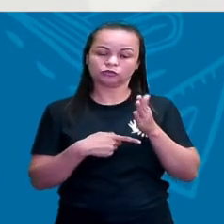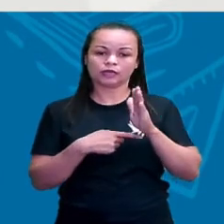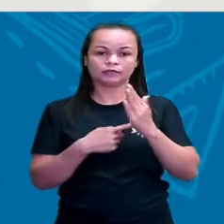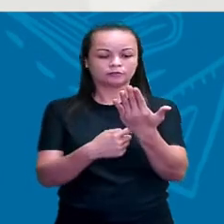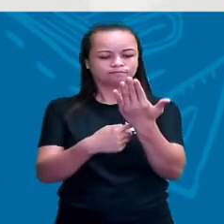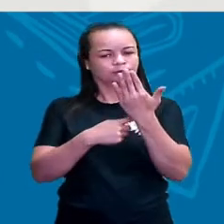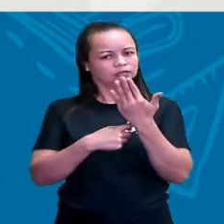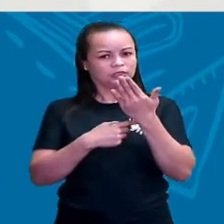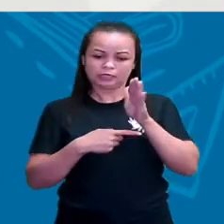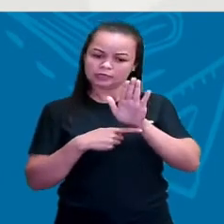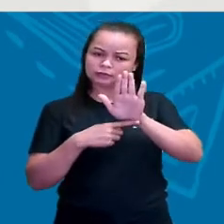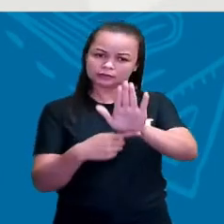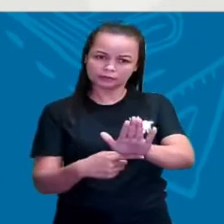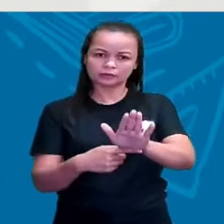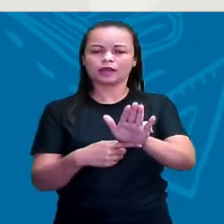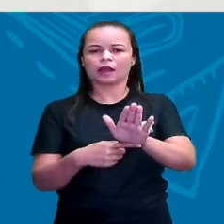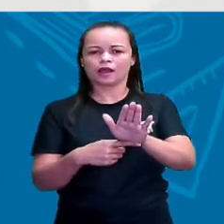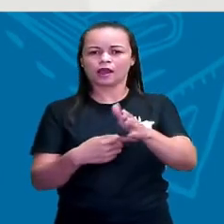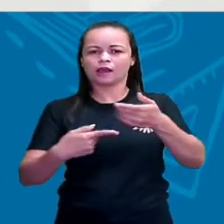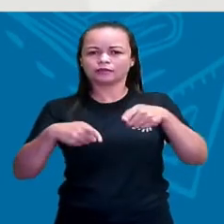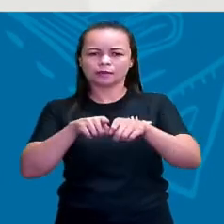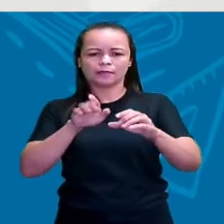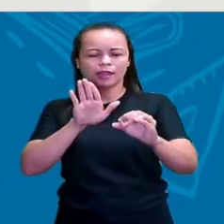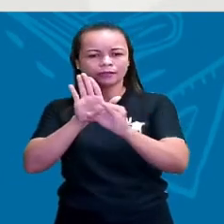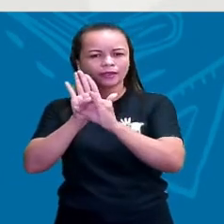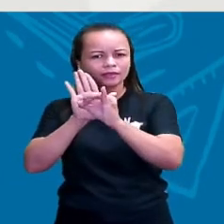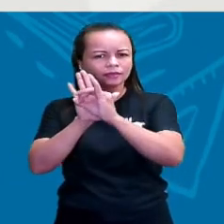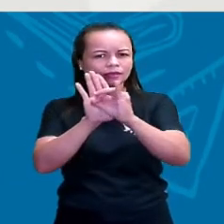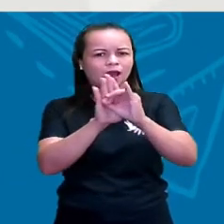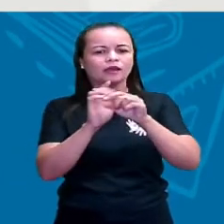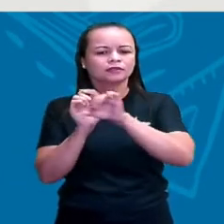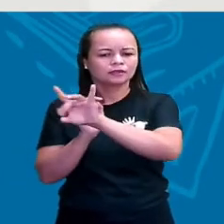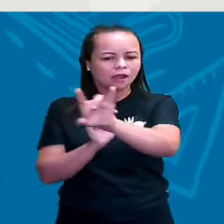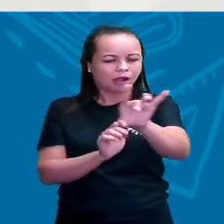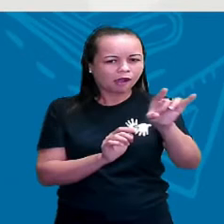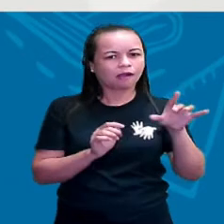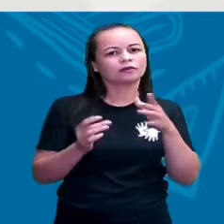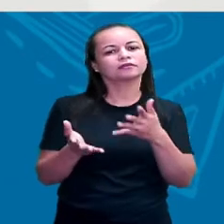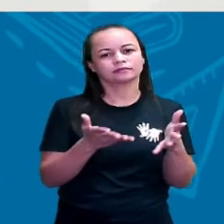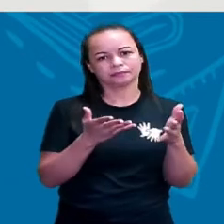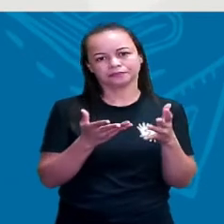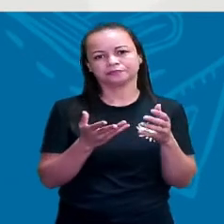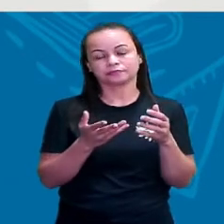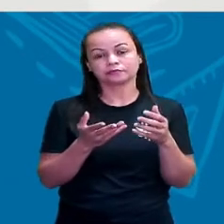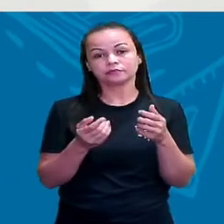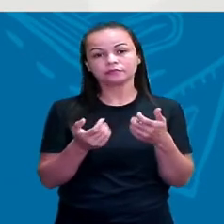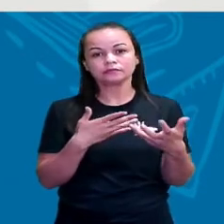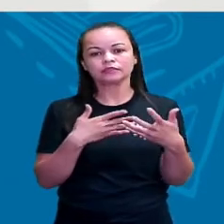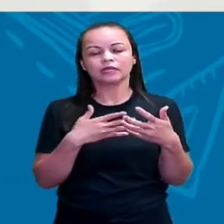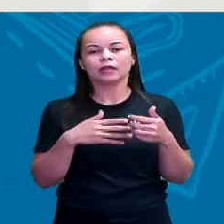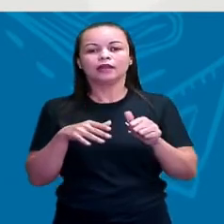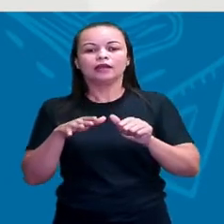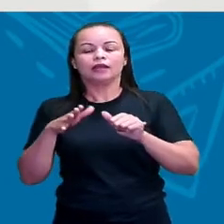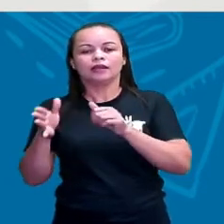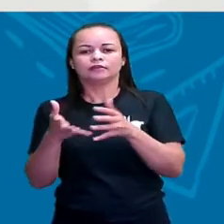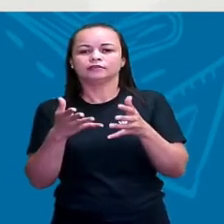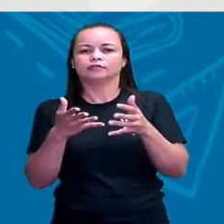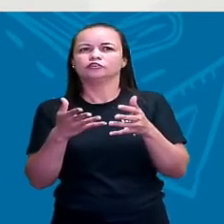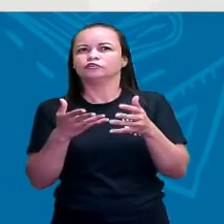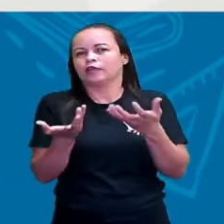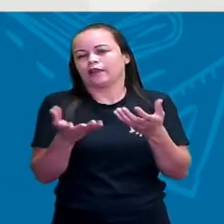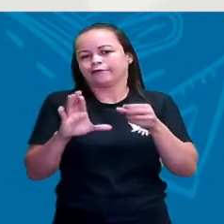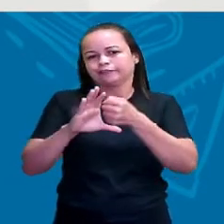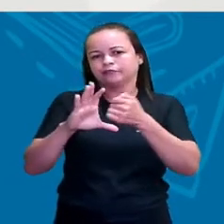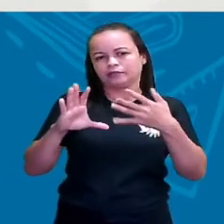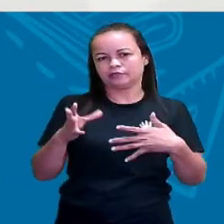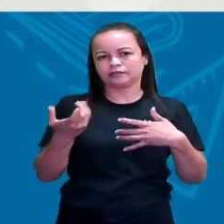e ajuda a entender o outro também, a identidade das outras pessoas, né? Existem características que as pessoas falam de ser brasileiro,